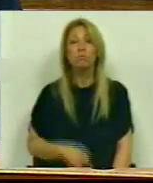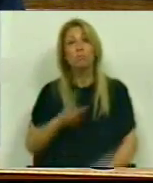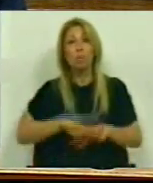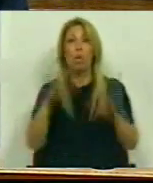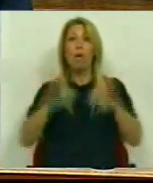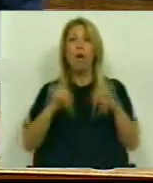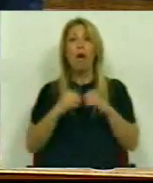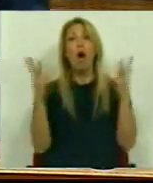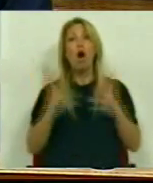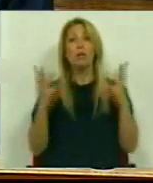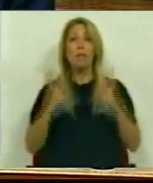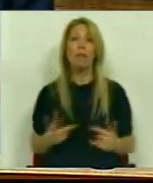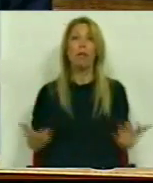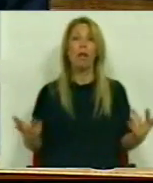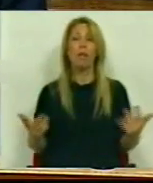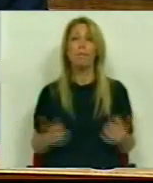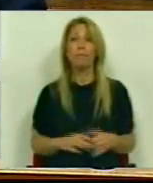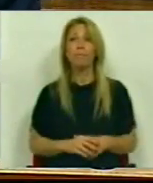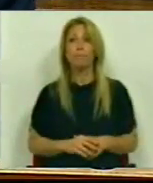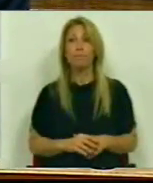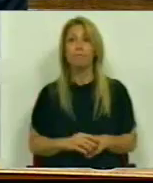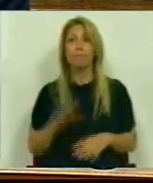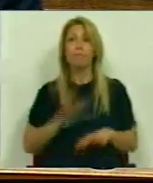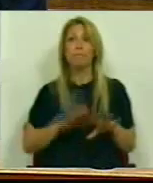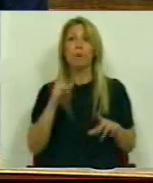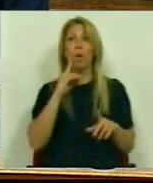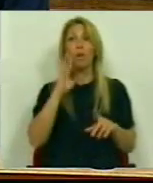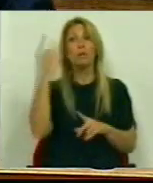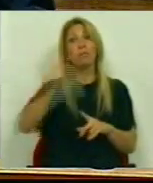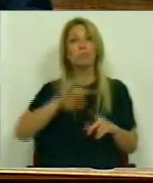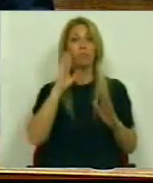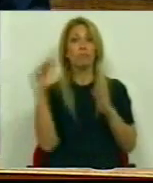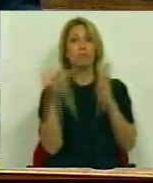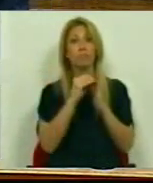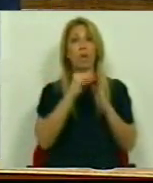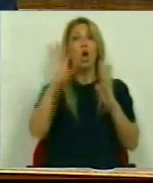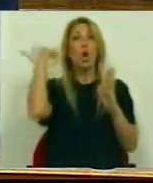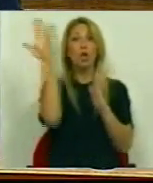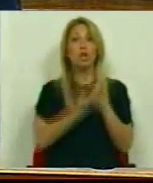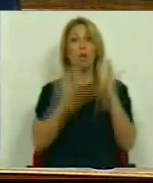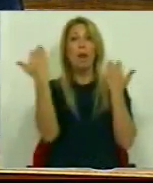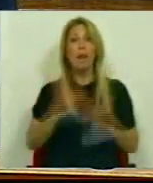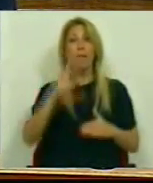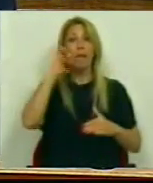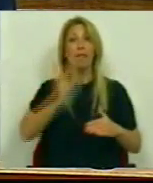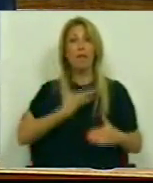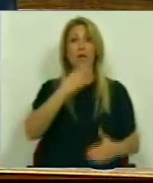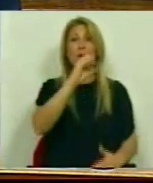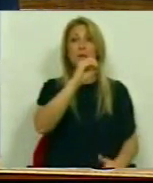Orcemental Que significaria pela imposição da inscrição na Constituição de um limite de déficit de 0